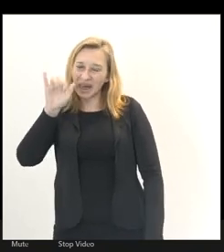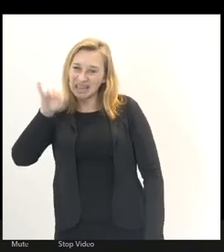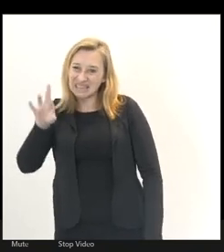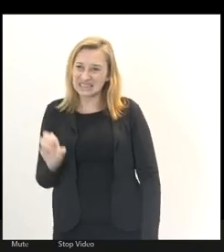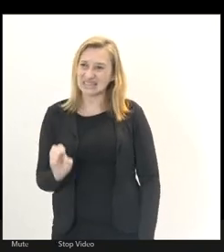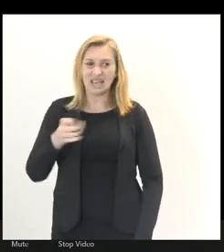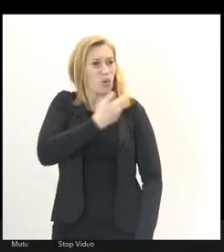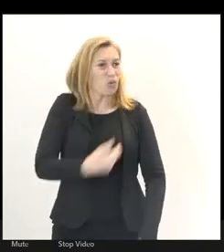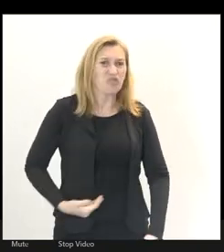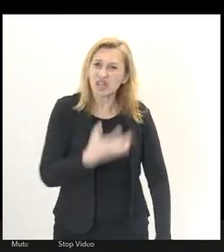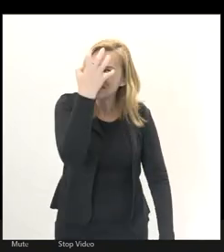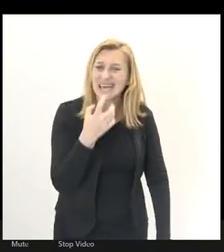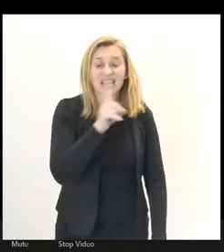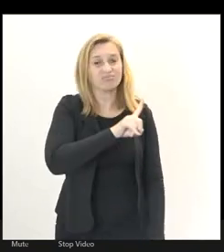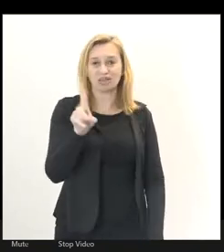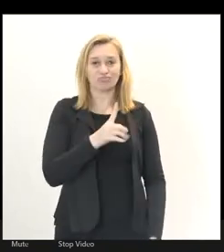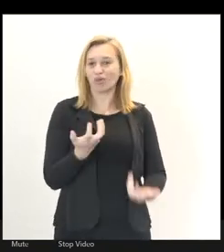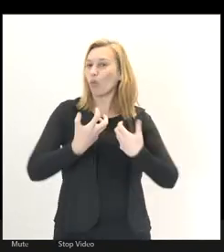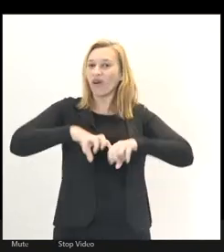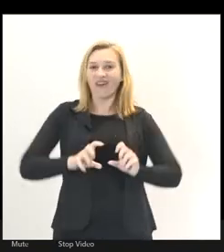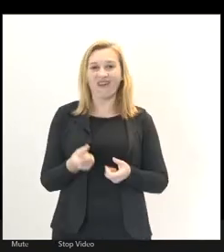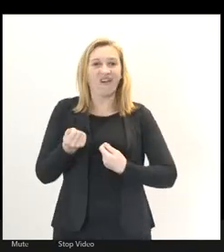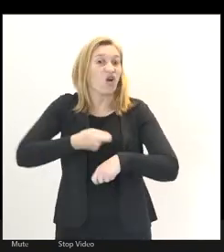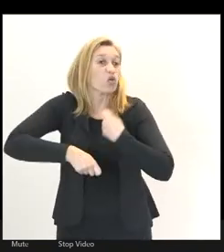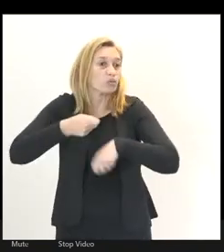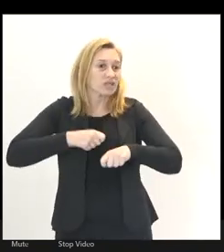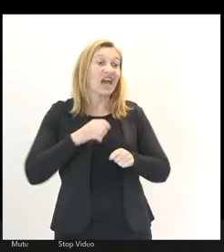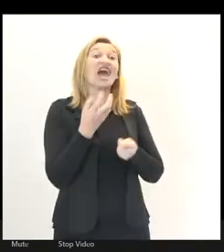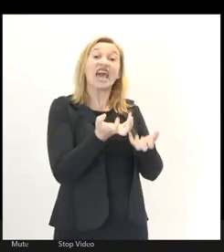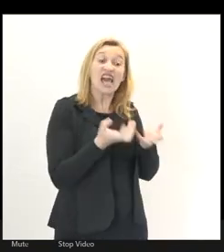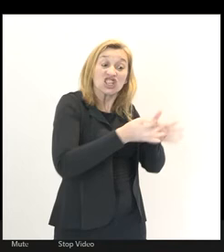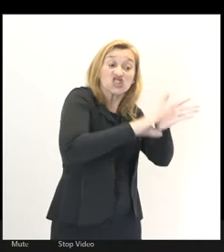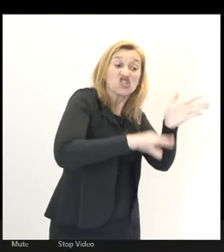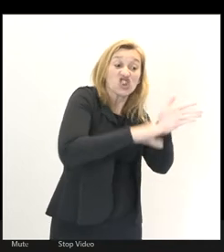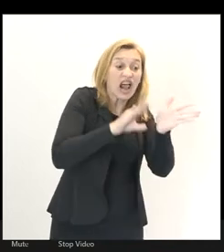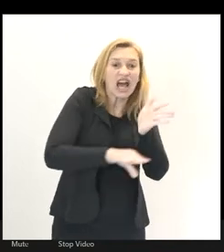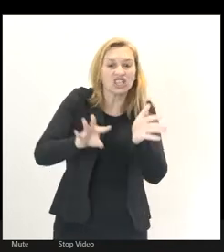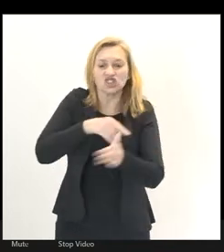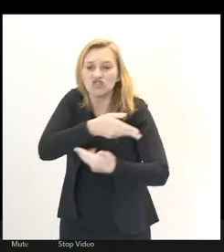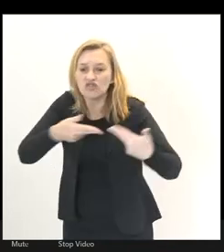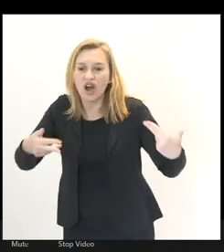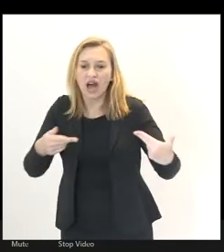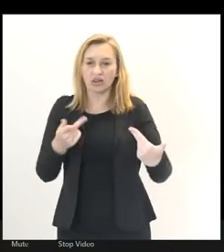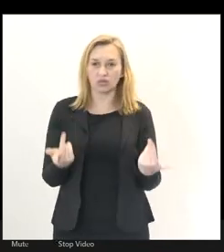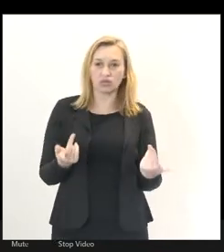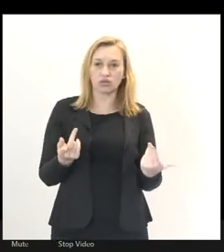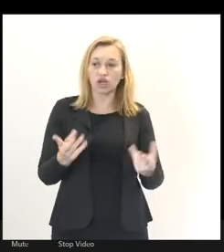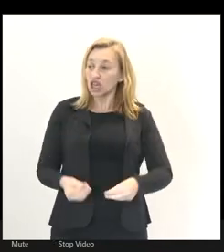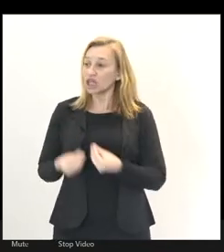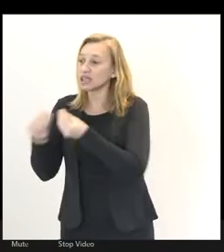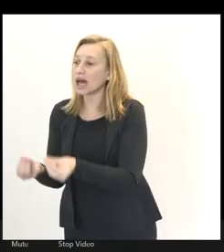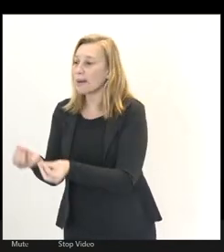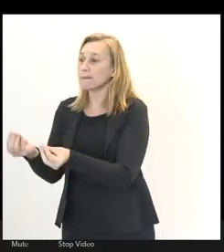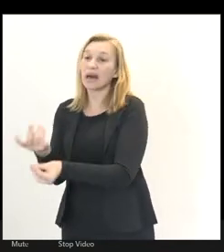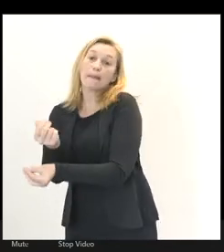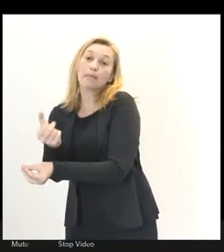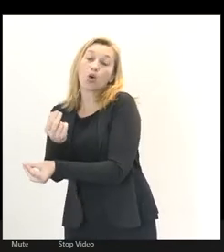Infelizmente, ele não quer economizar, ele quer retirar de muitos e dar para poucos.